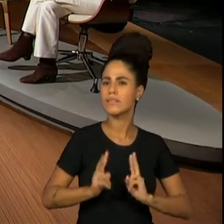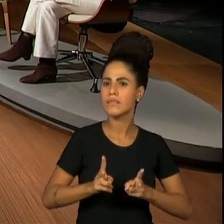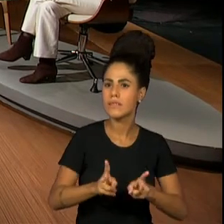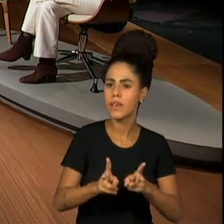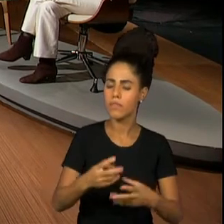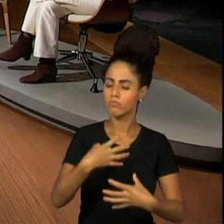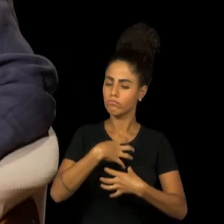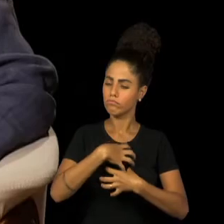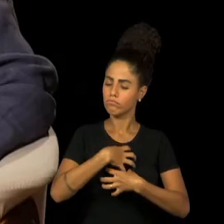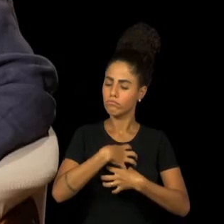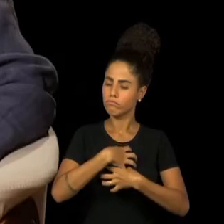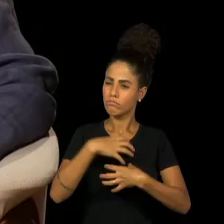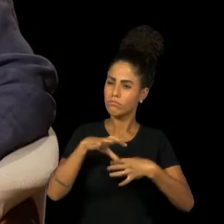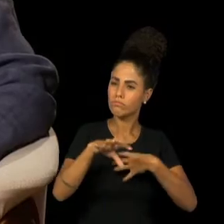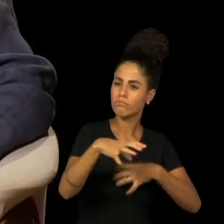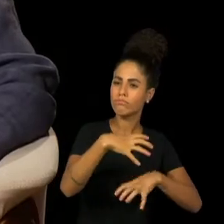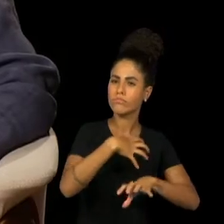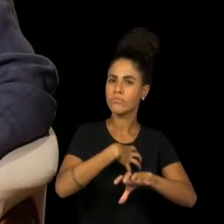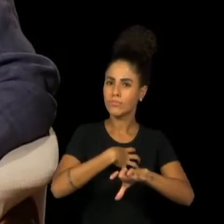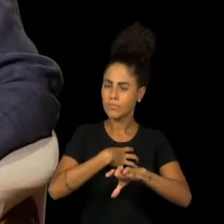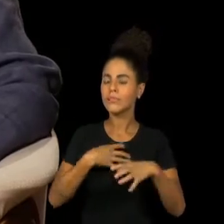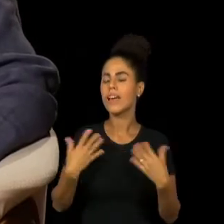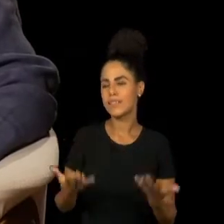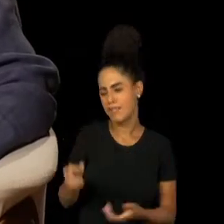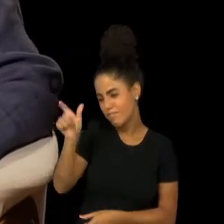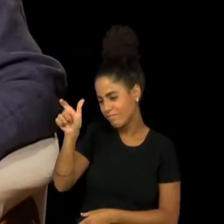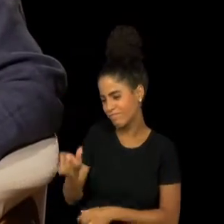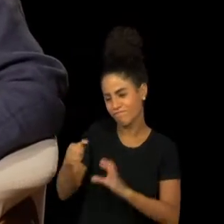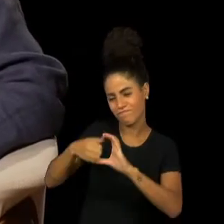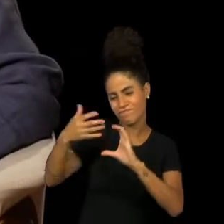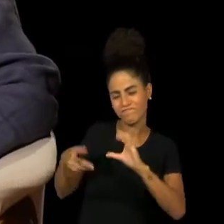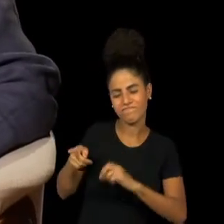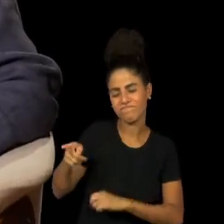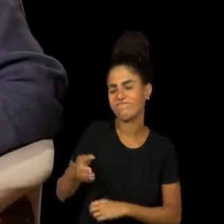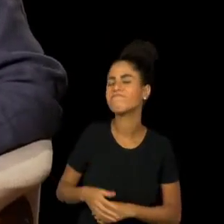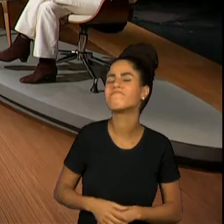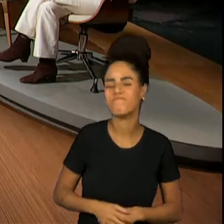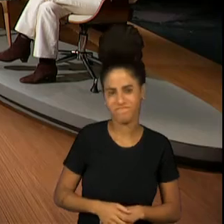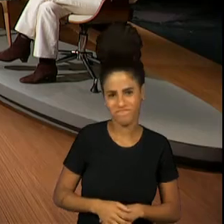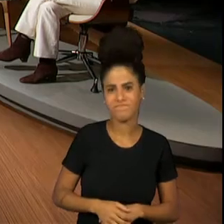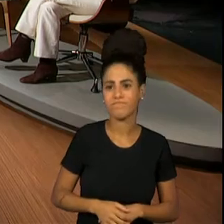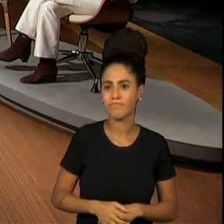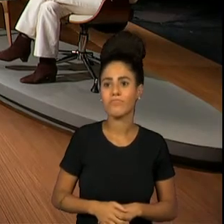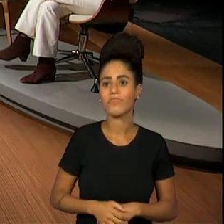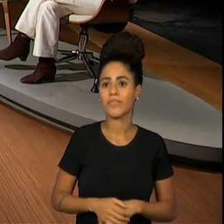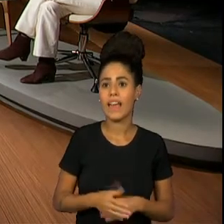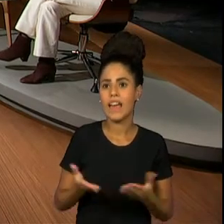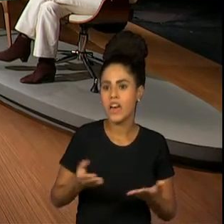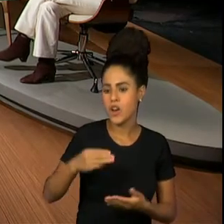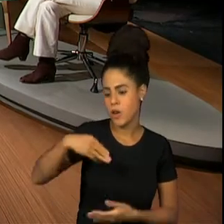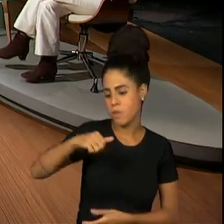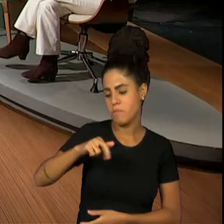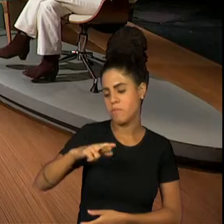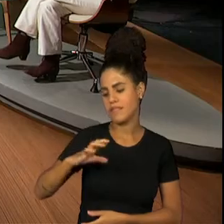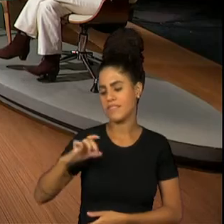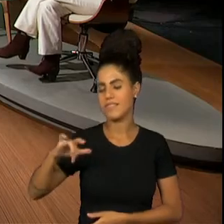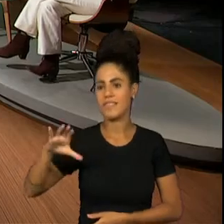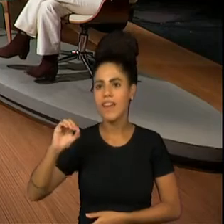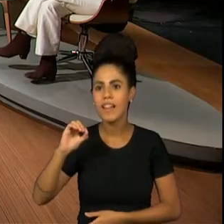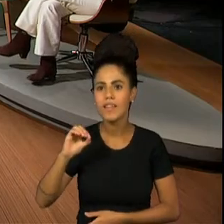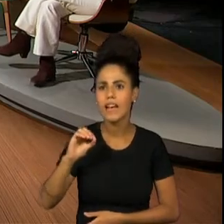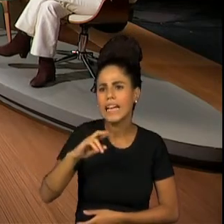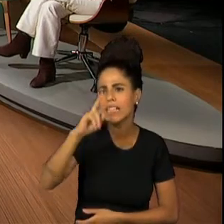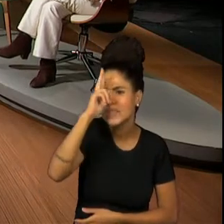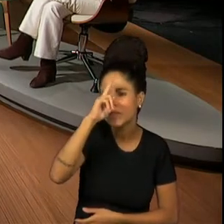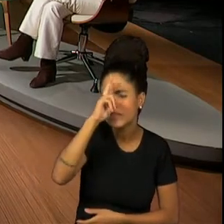humano. E, é, ela tinha, sim. Agora, o Marcelo, eu nem sei, eu acho que eu nem lembro de